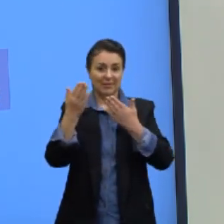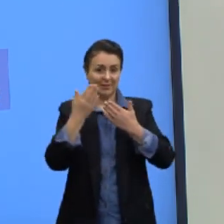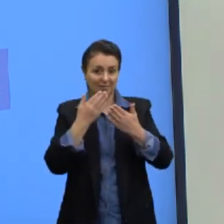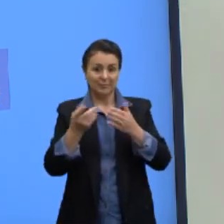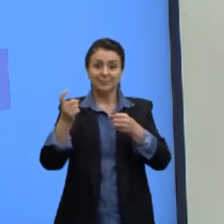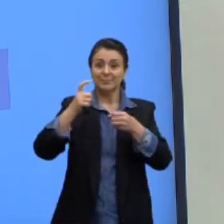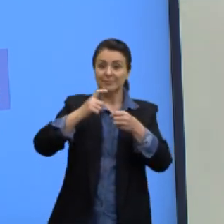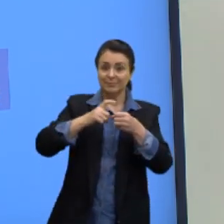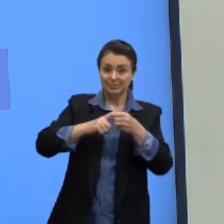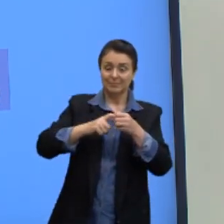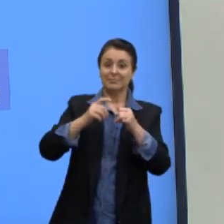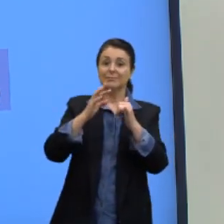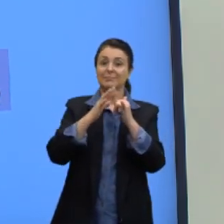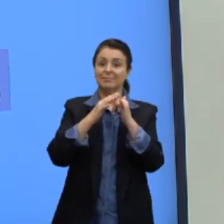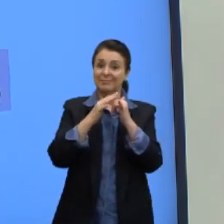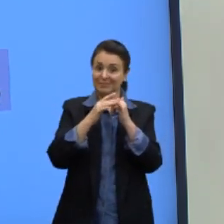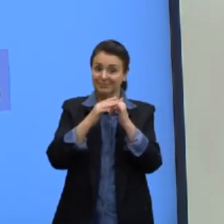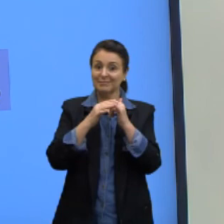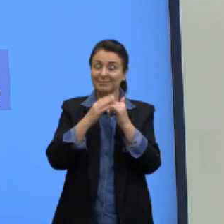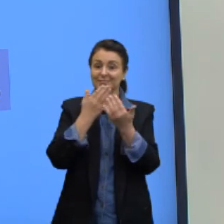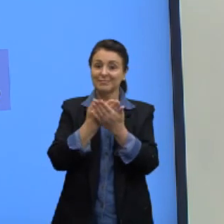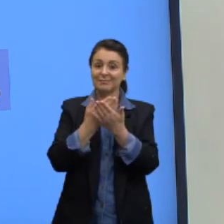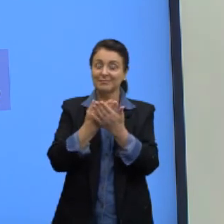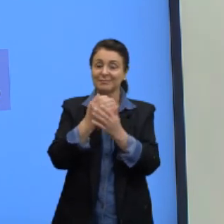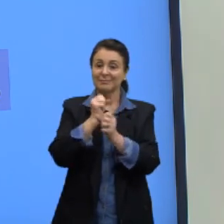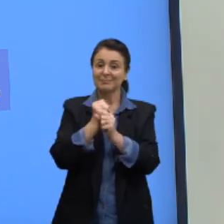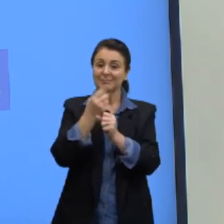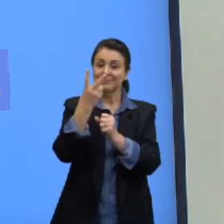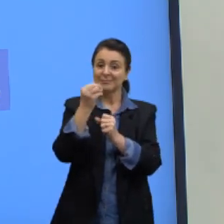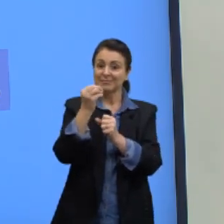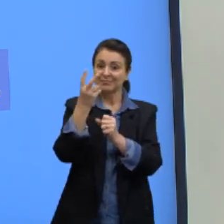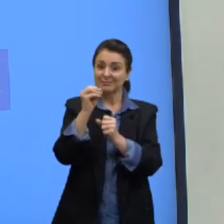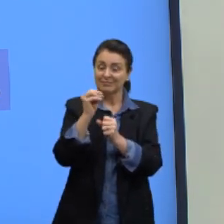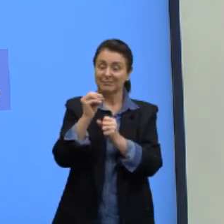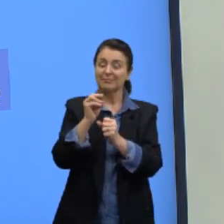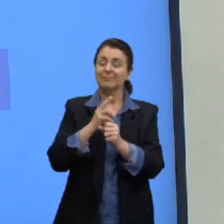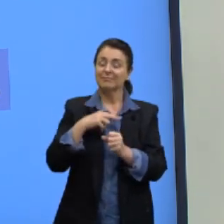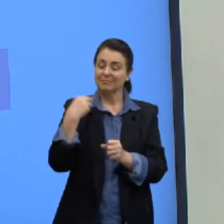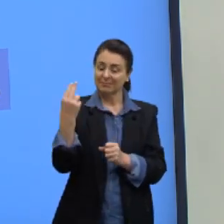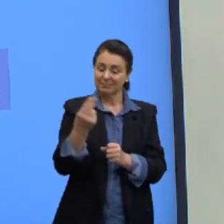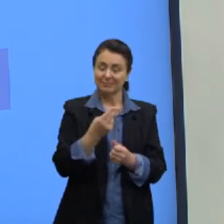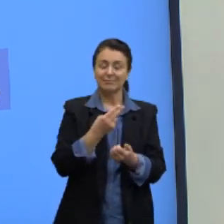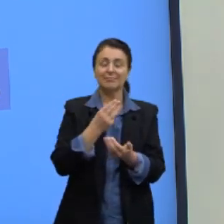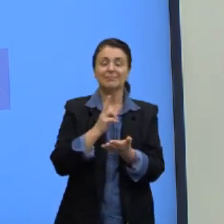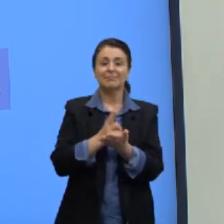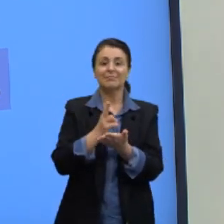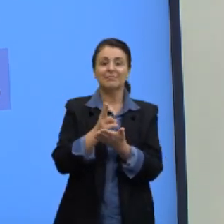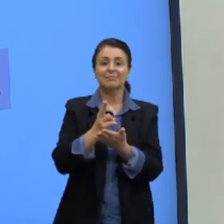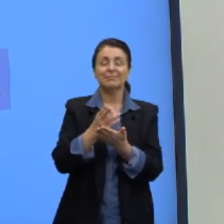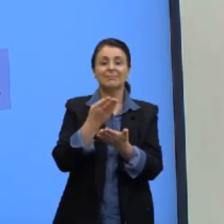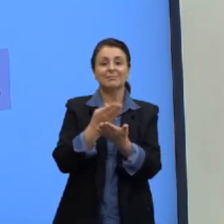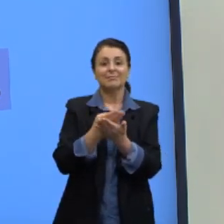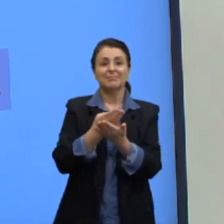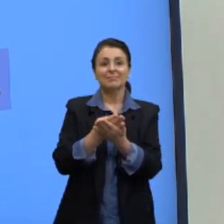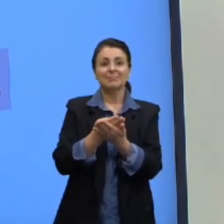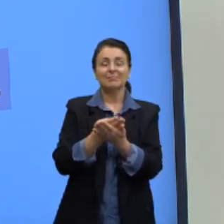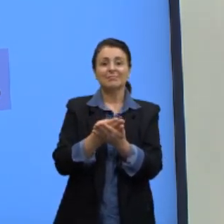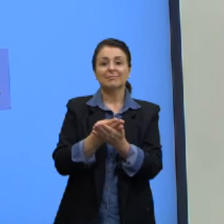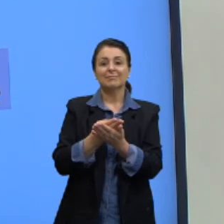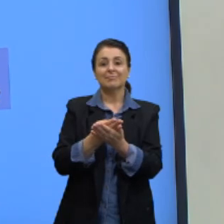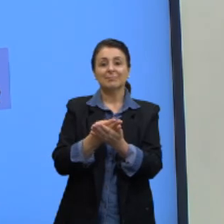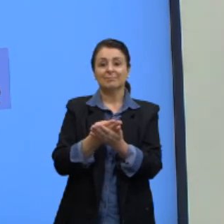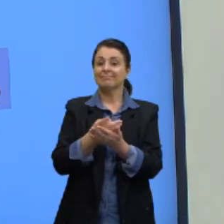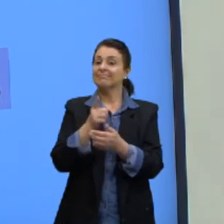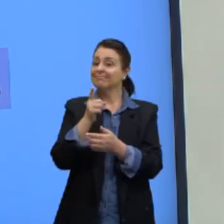volta lá, dá mais uma olhadinha, certo? E a gente continua estudando por aqui. Beleza? Então, espero que vocês